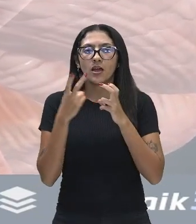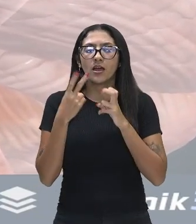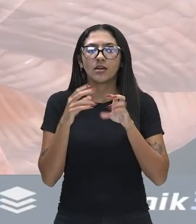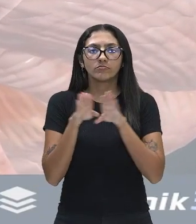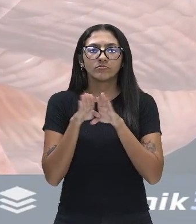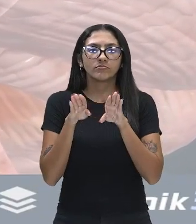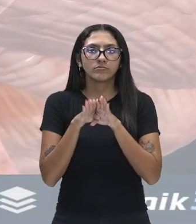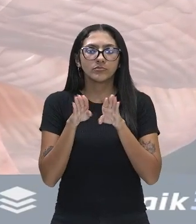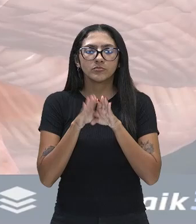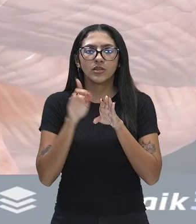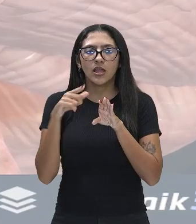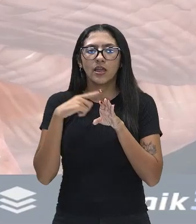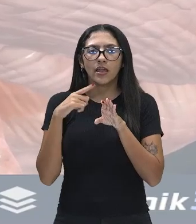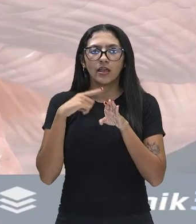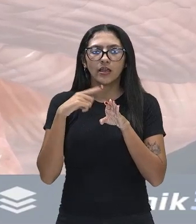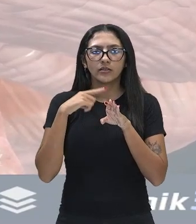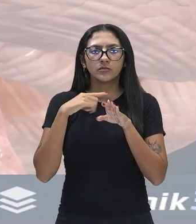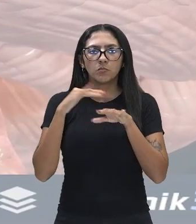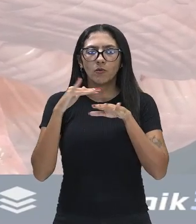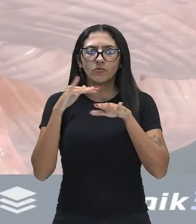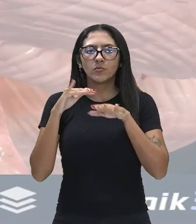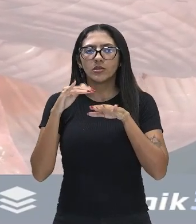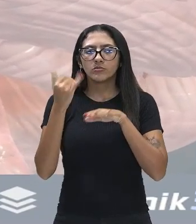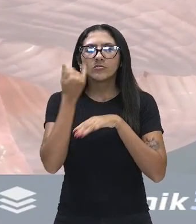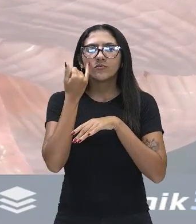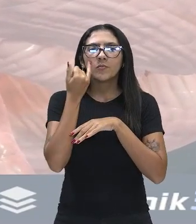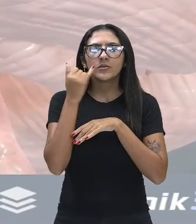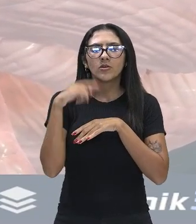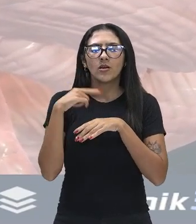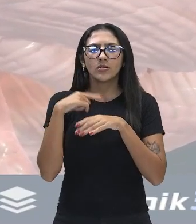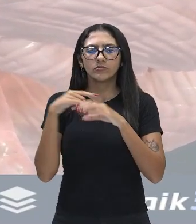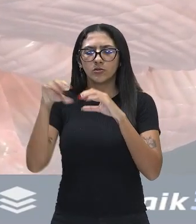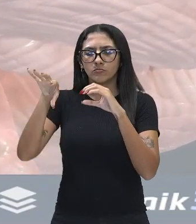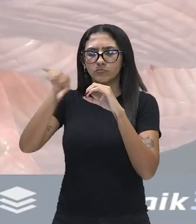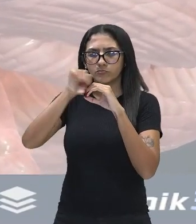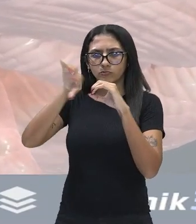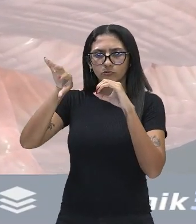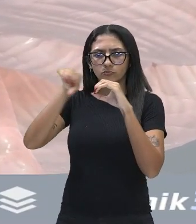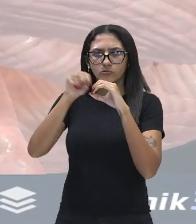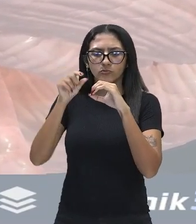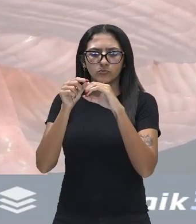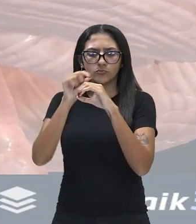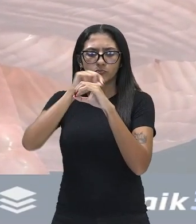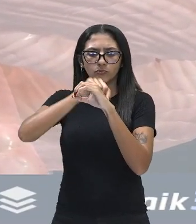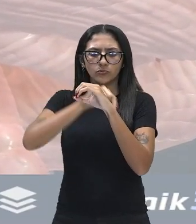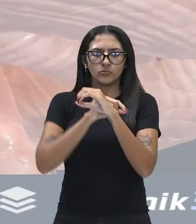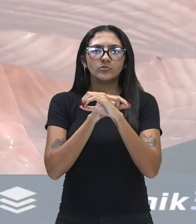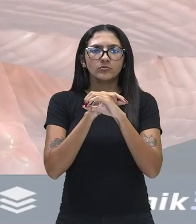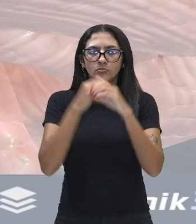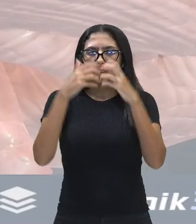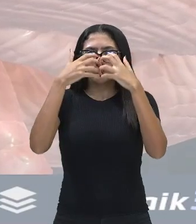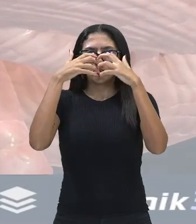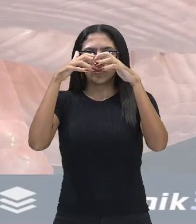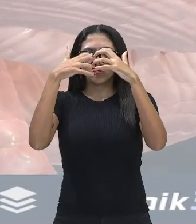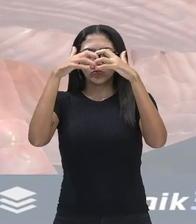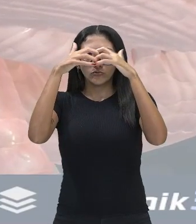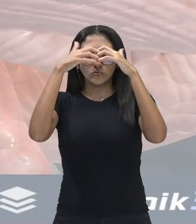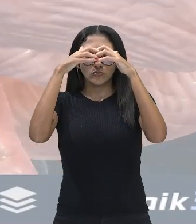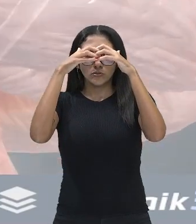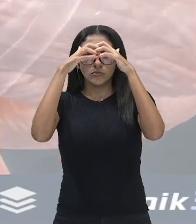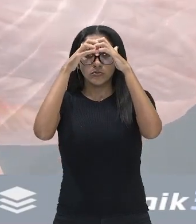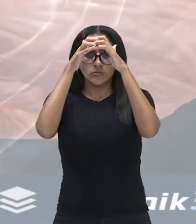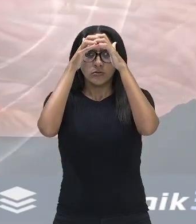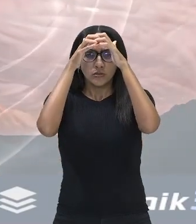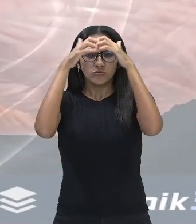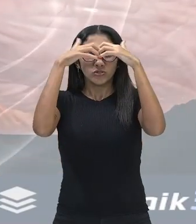nervoso, ele não fica, ele não termina no olho. Ele é transmitido para o nosso cérebro. E é o cérebro que vai interpretar tudo isso